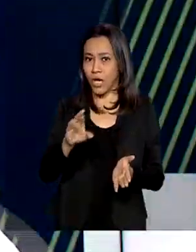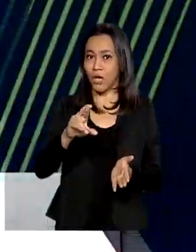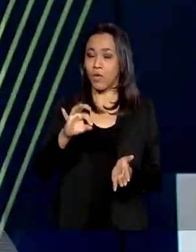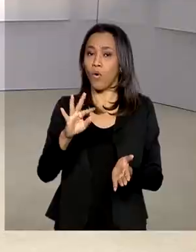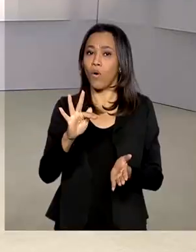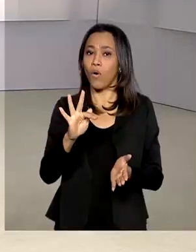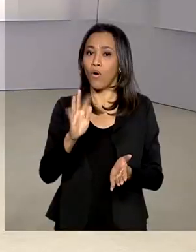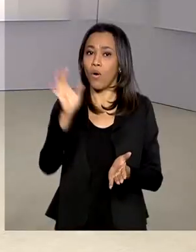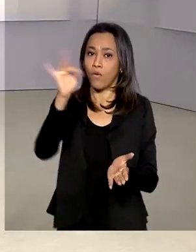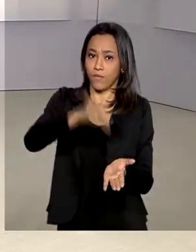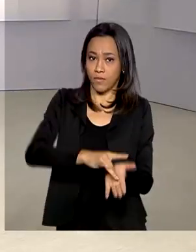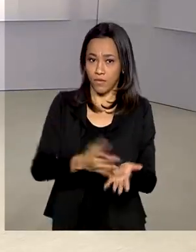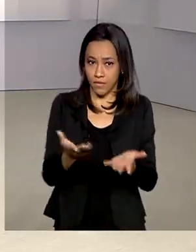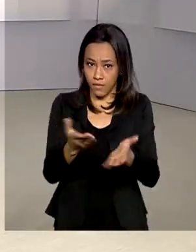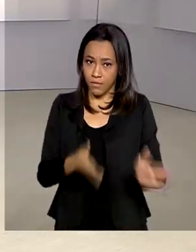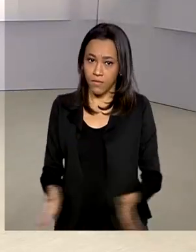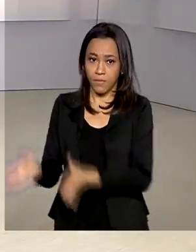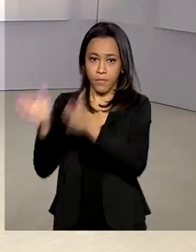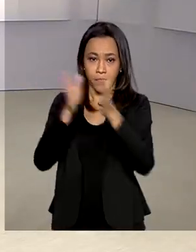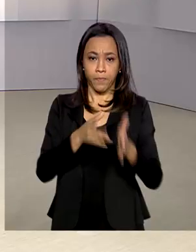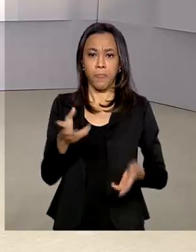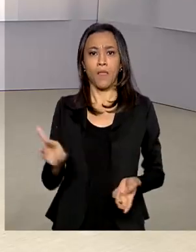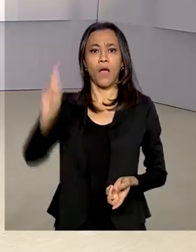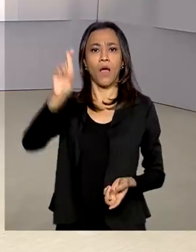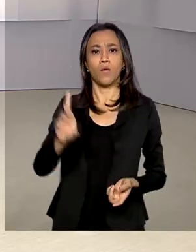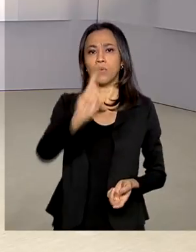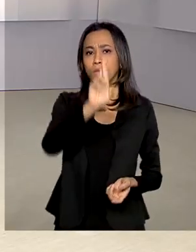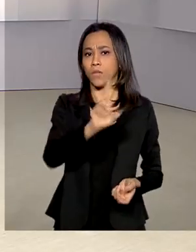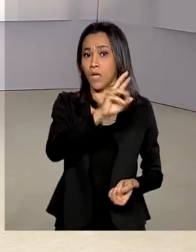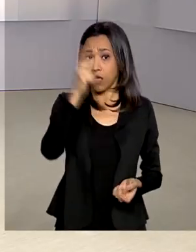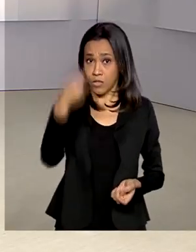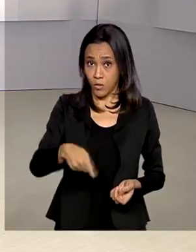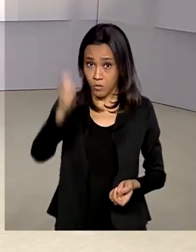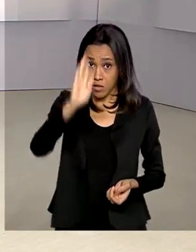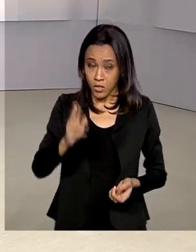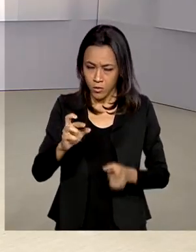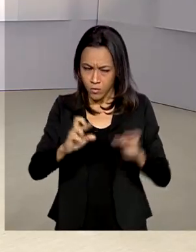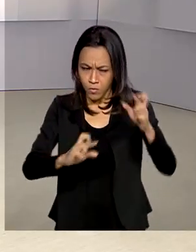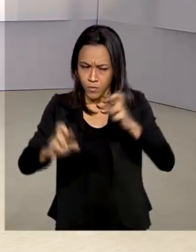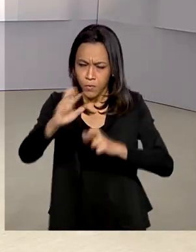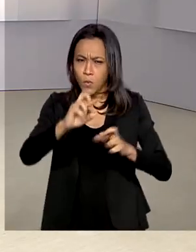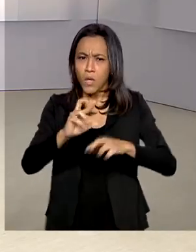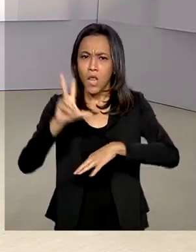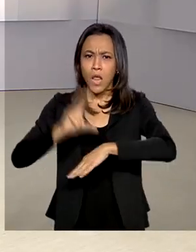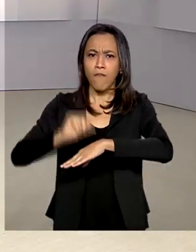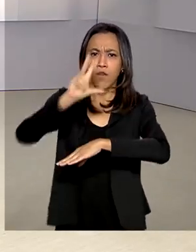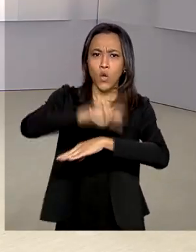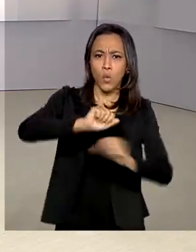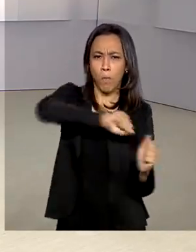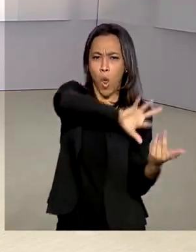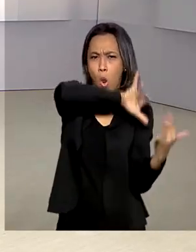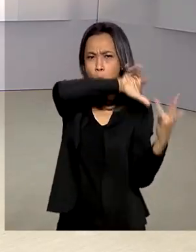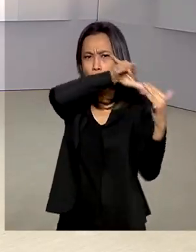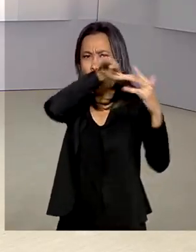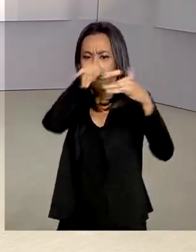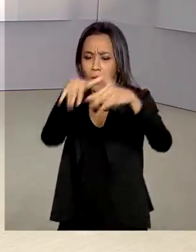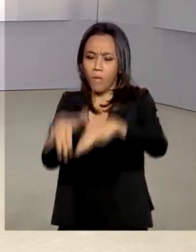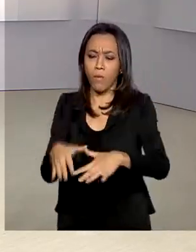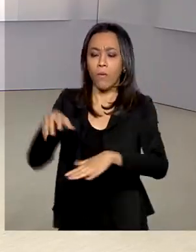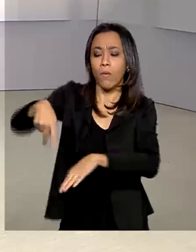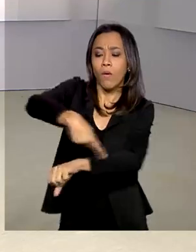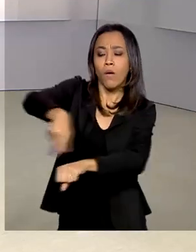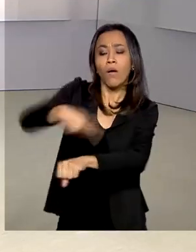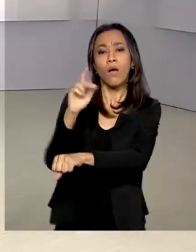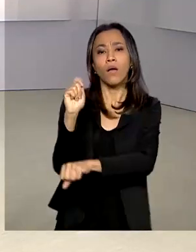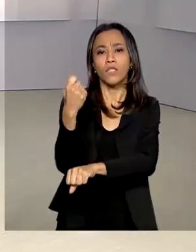União. Autoridades brasileiras monitoram o avanço da nuvem de gafanhotos que invadiu a Argentina e a